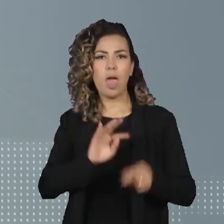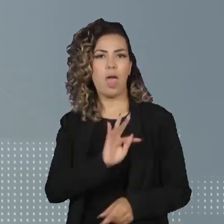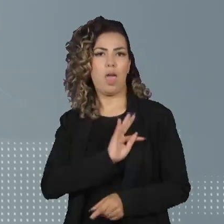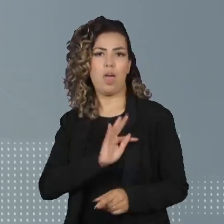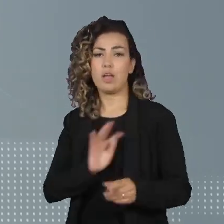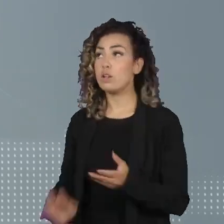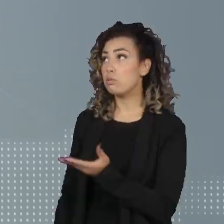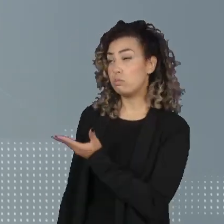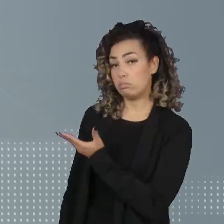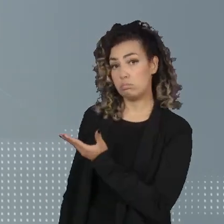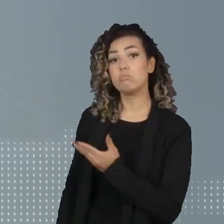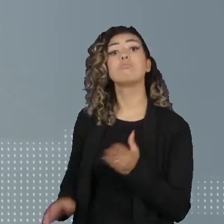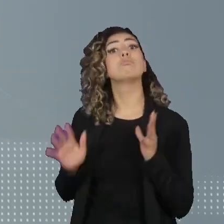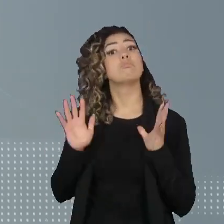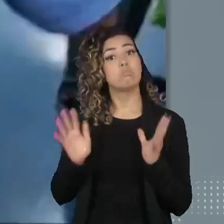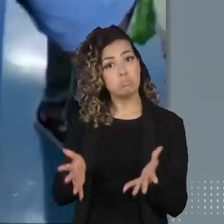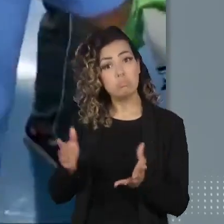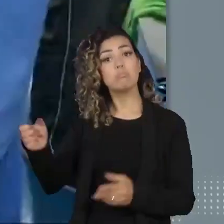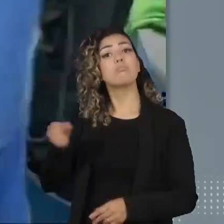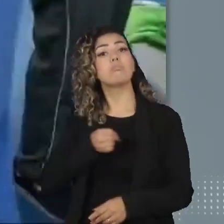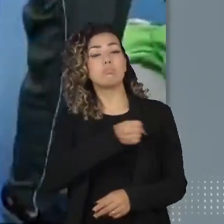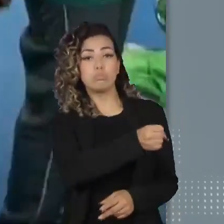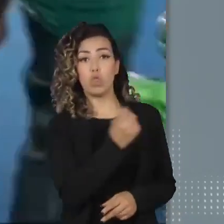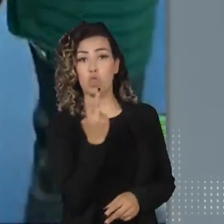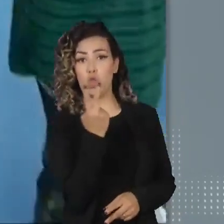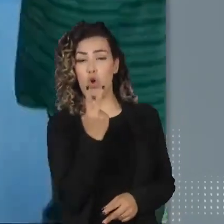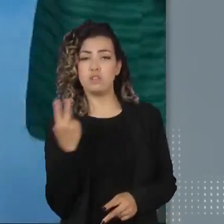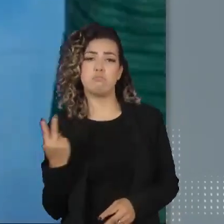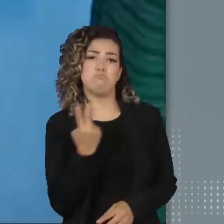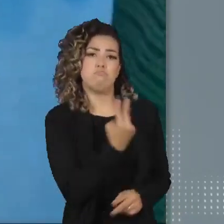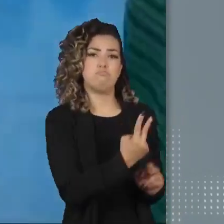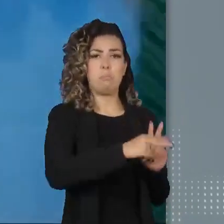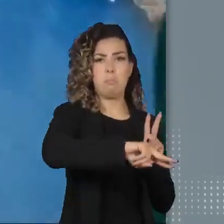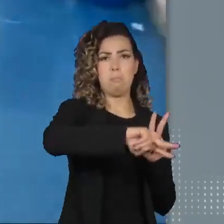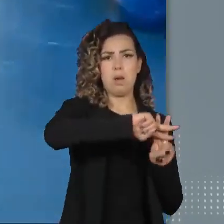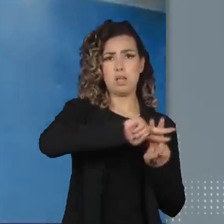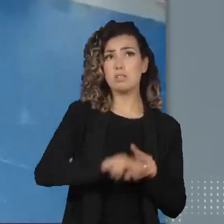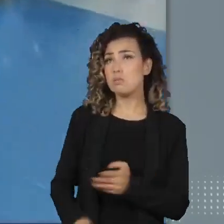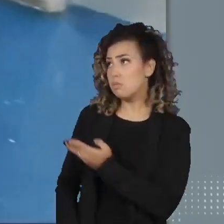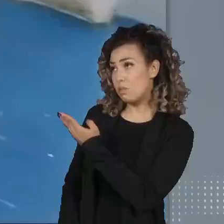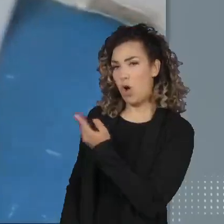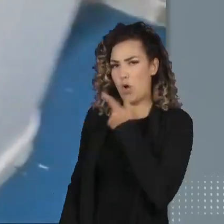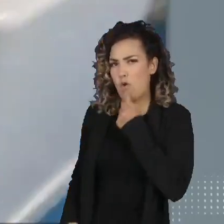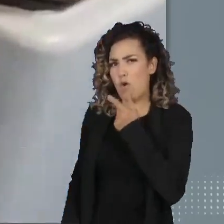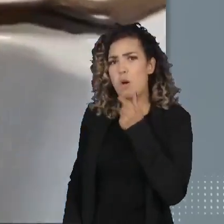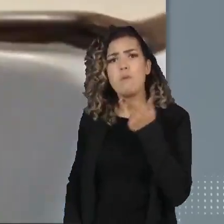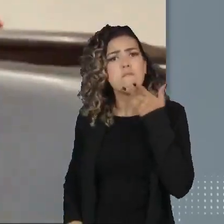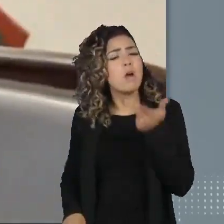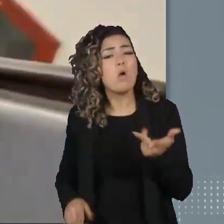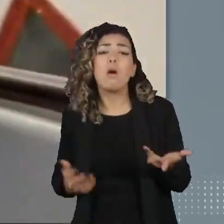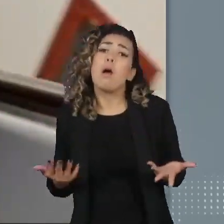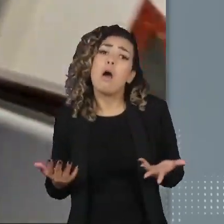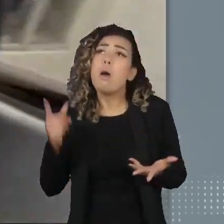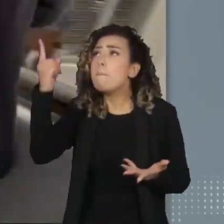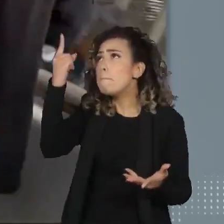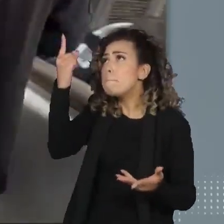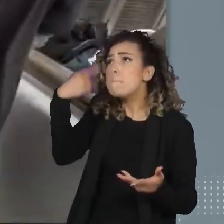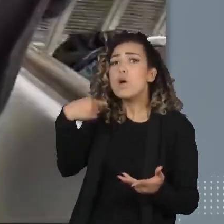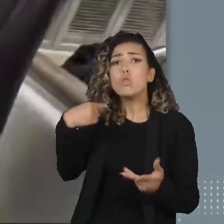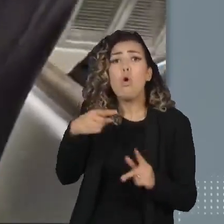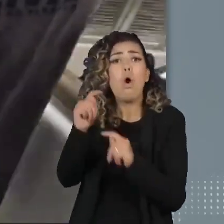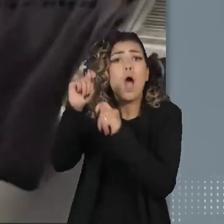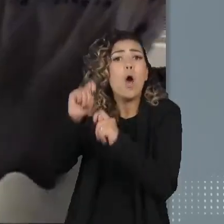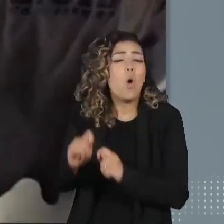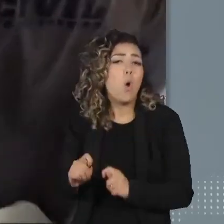Ivanilson Santos, foram presos. O técnico chegou a dizer à polícia que a ordem era economizar nos insumos